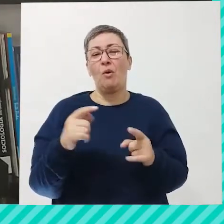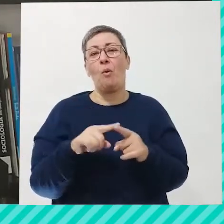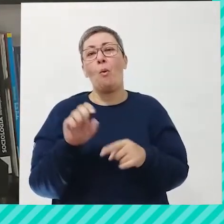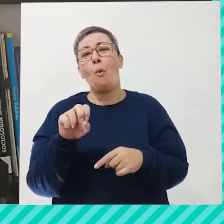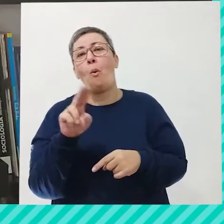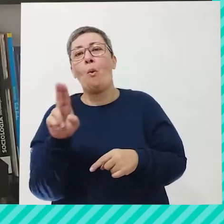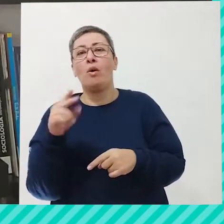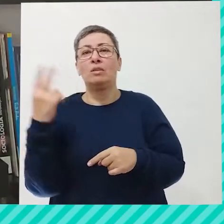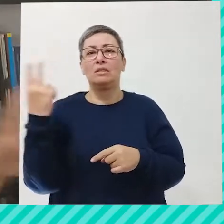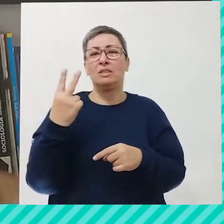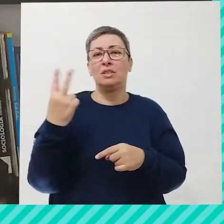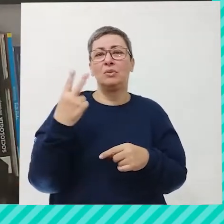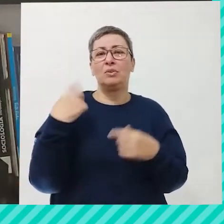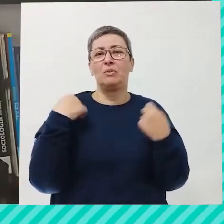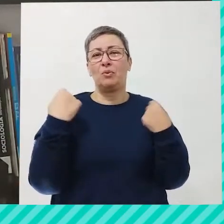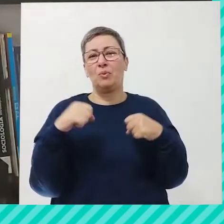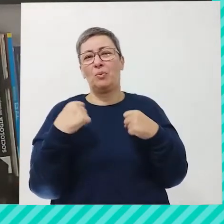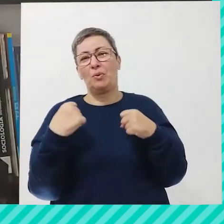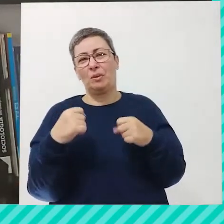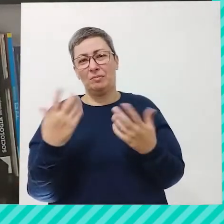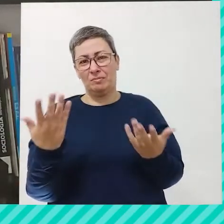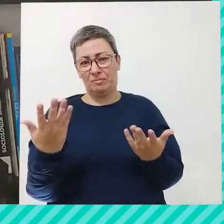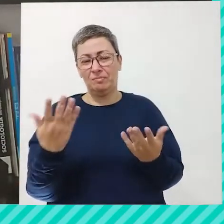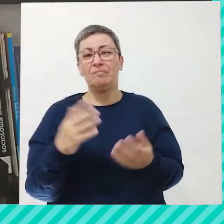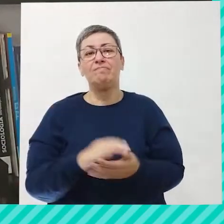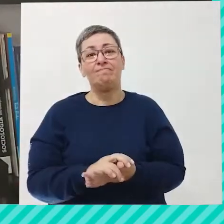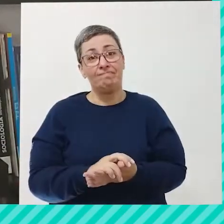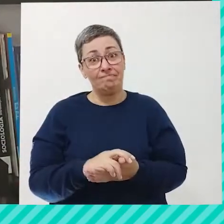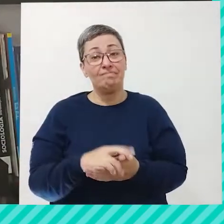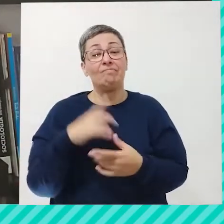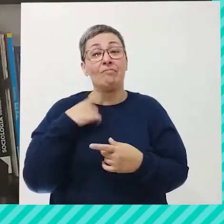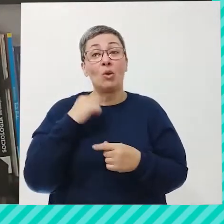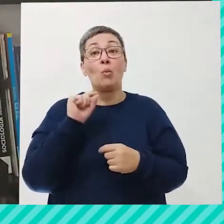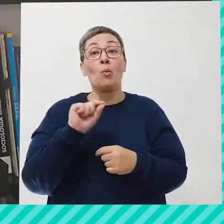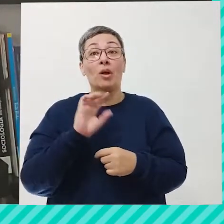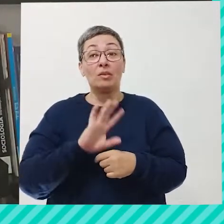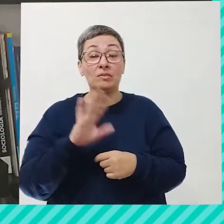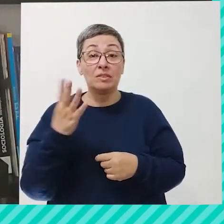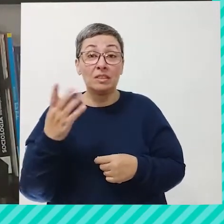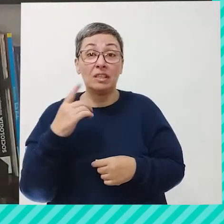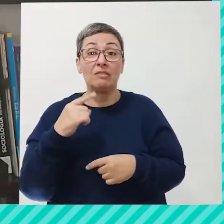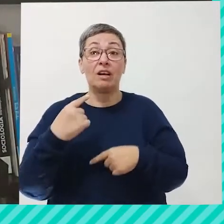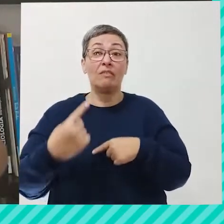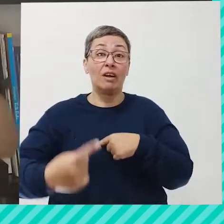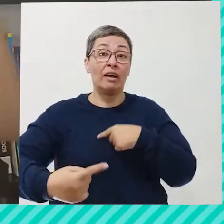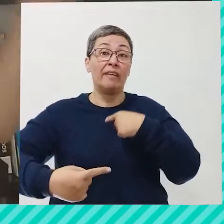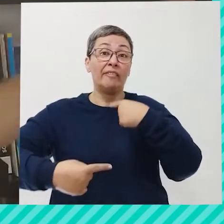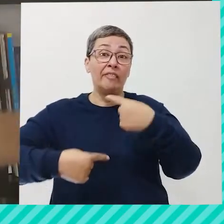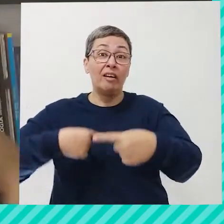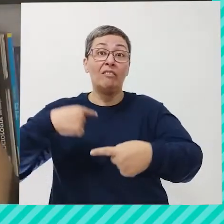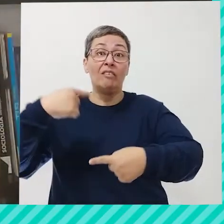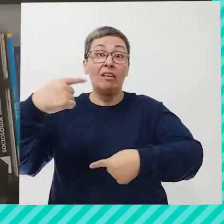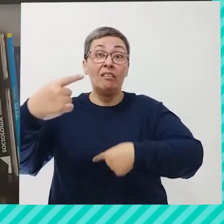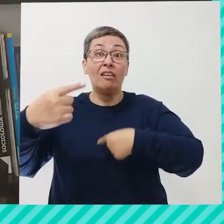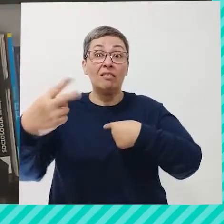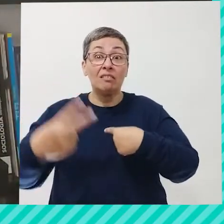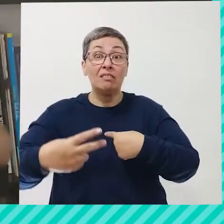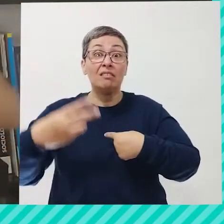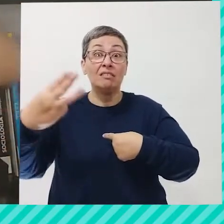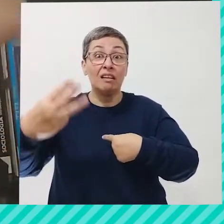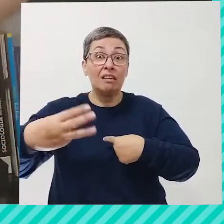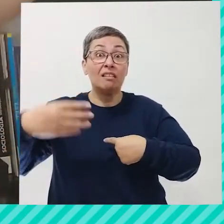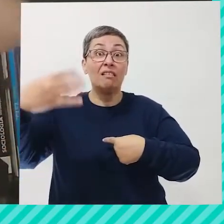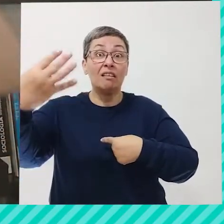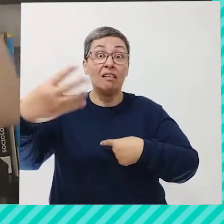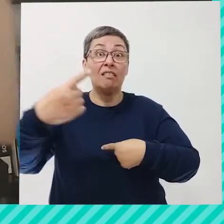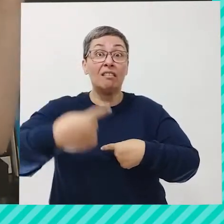então, na segunda-feira eu vou começar uma atividade física. E aí, o que que acontece? Várias segundas e terças e quartas e